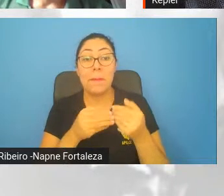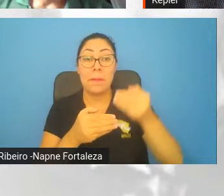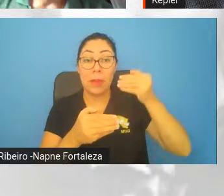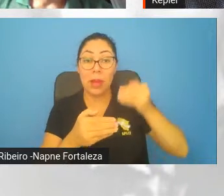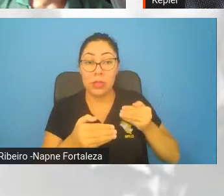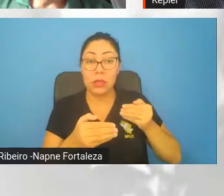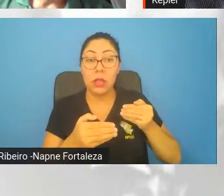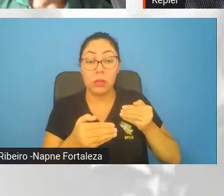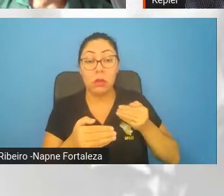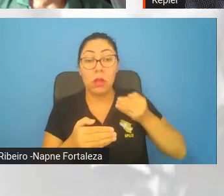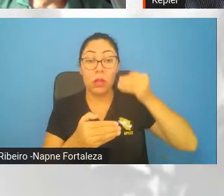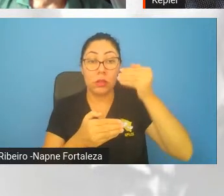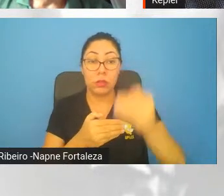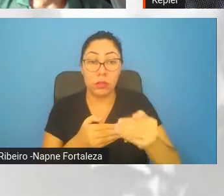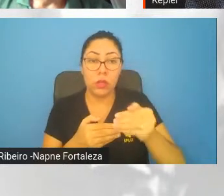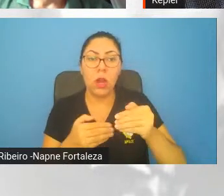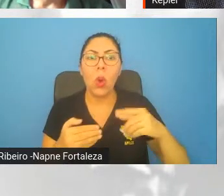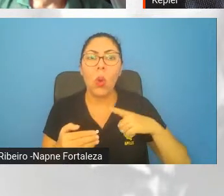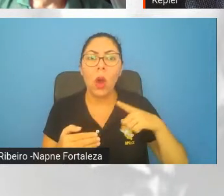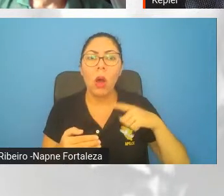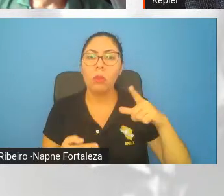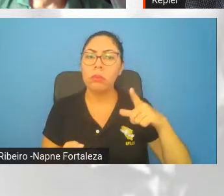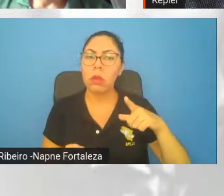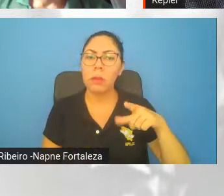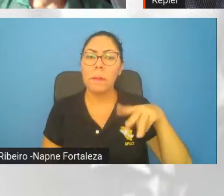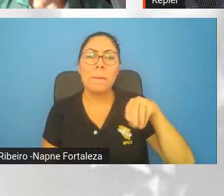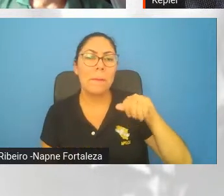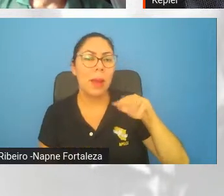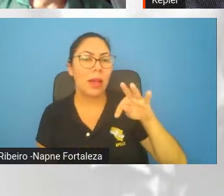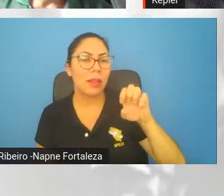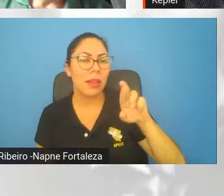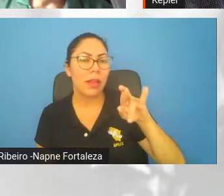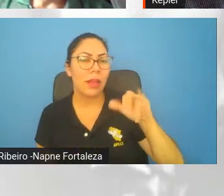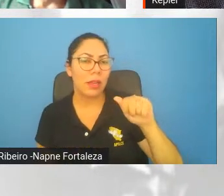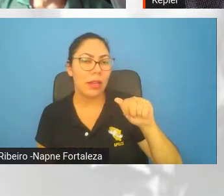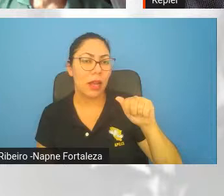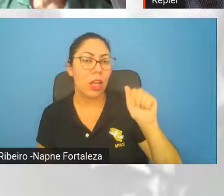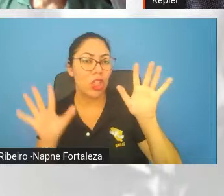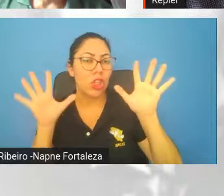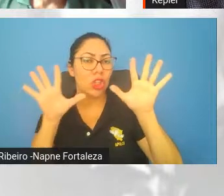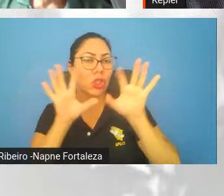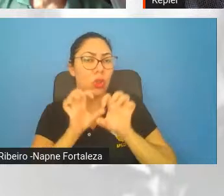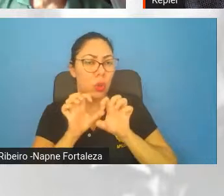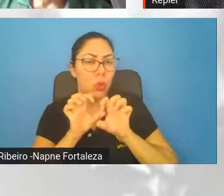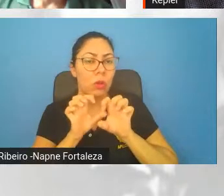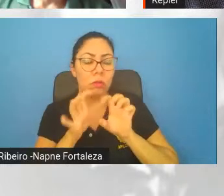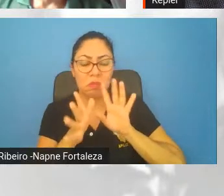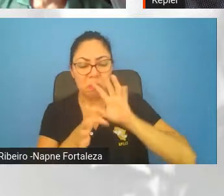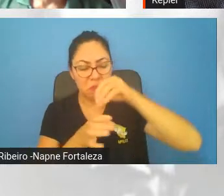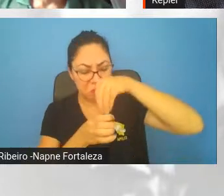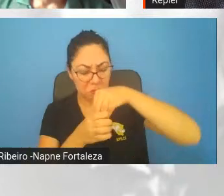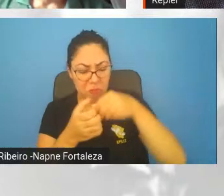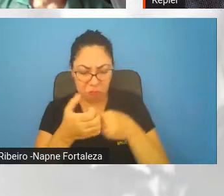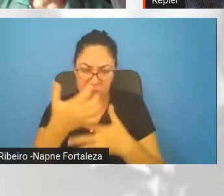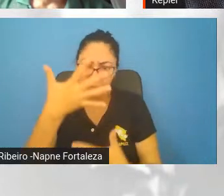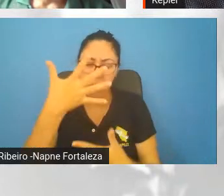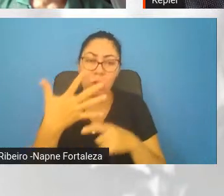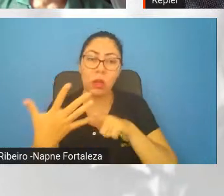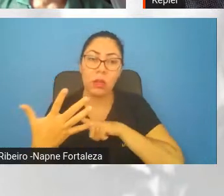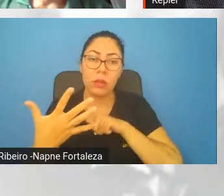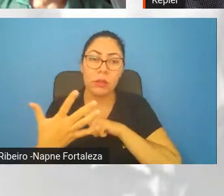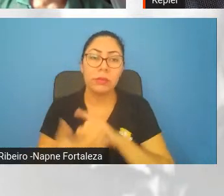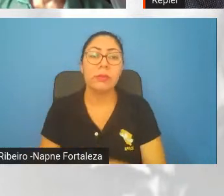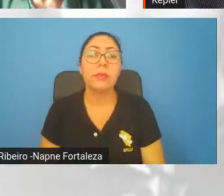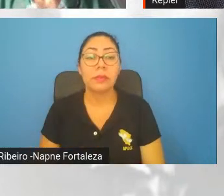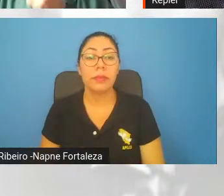matéria escura. E desde o final do ano passado para cá apareceram observações que mostram, por exemplo, que